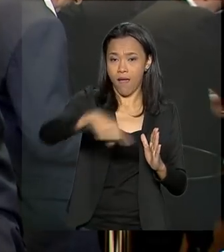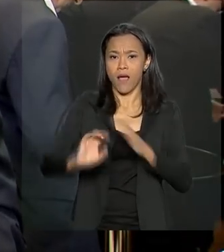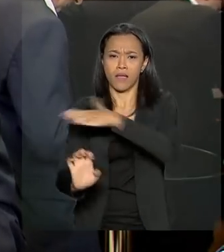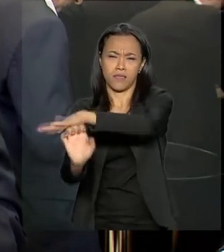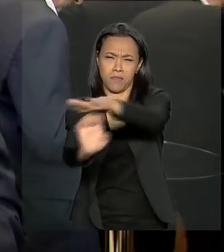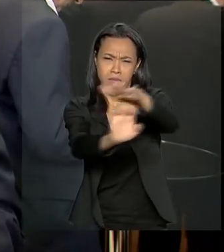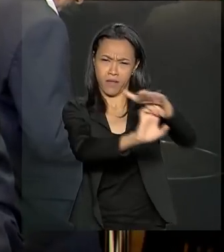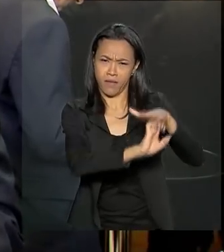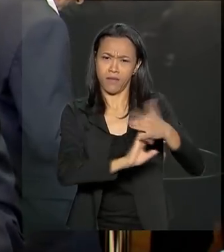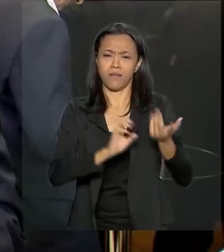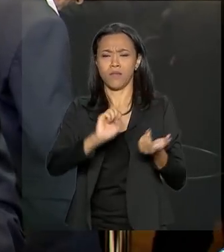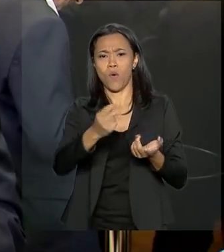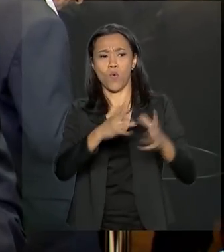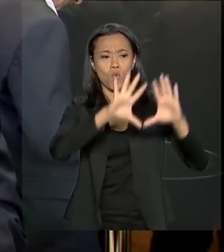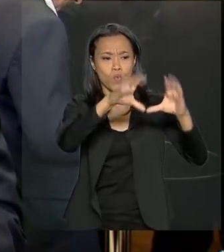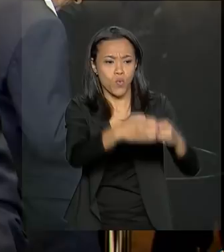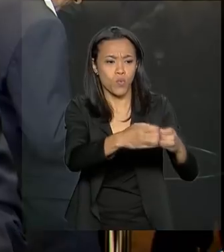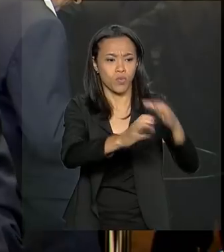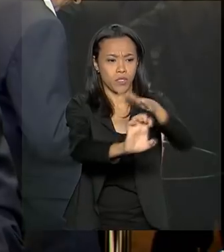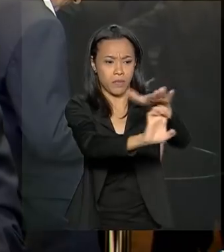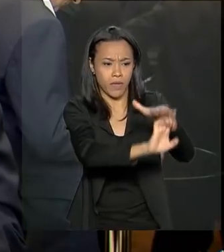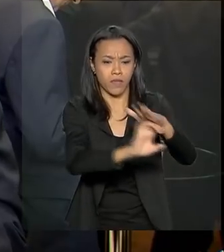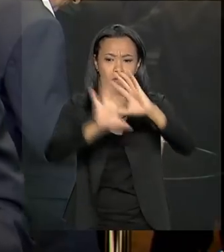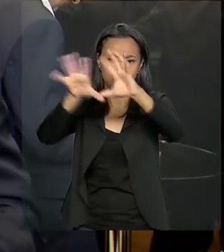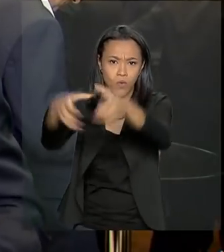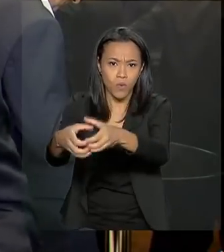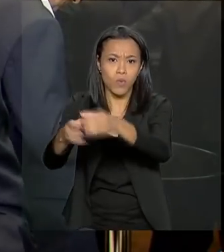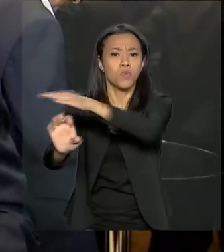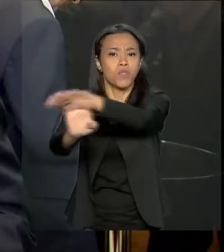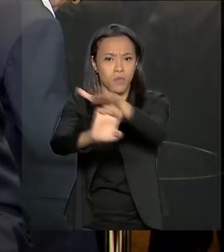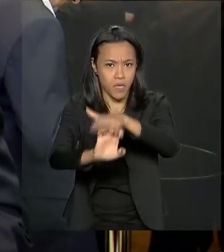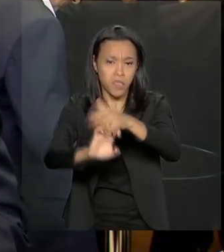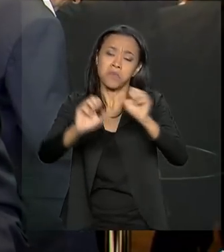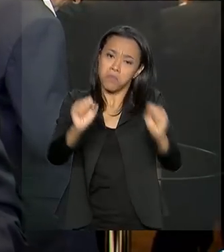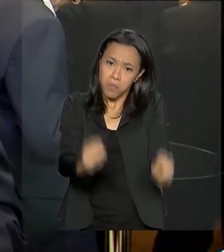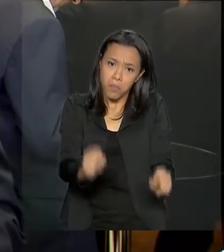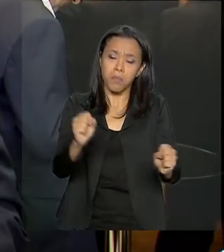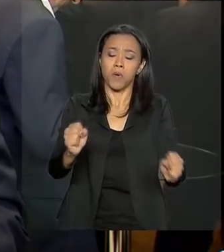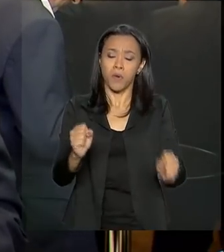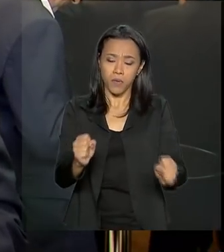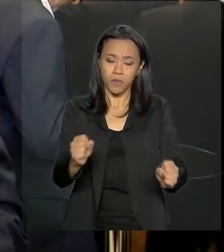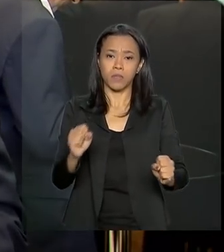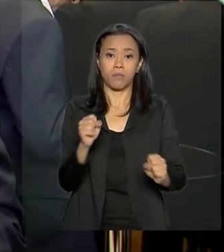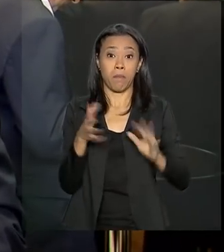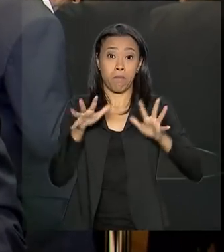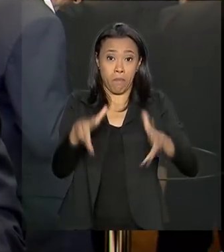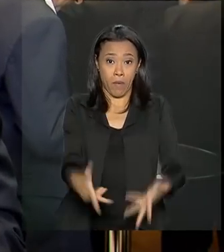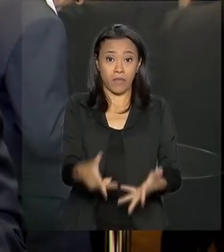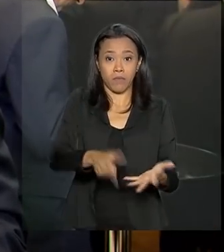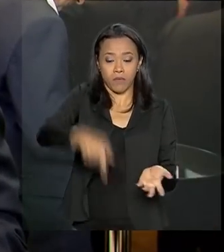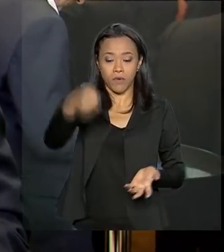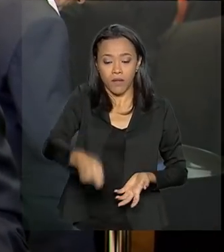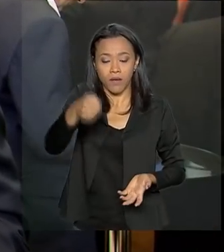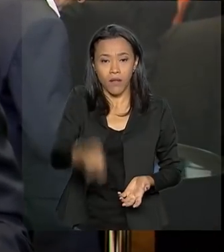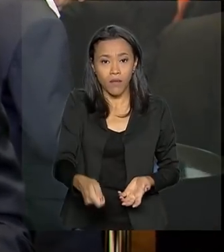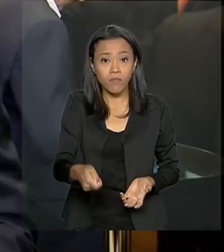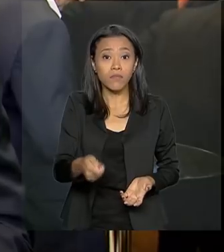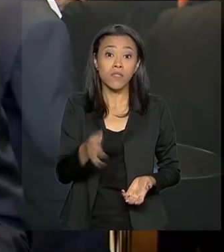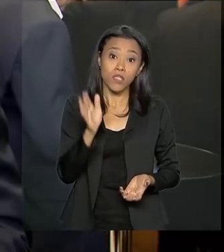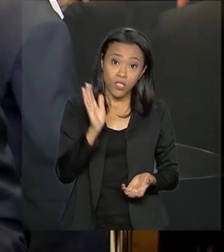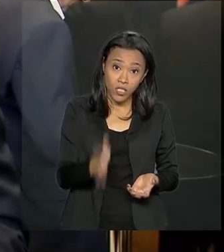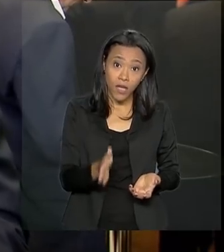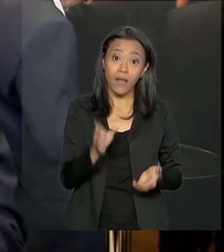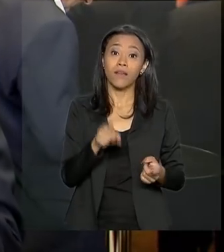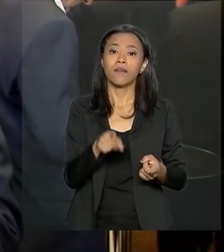consórcios, já que é possível que essas empresas se associem para participar do leilão, a fase de habilitação já foi